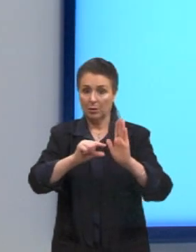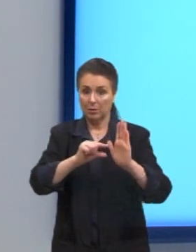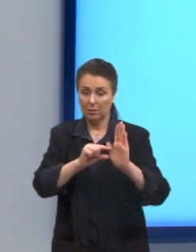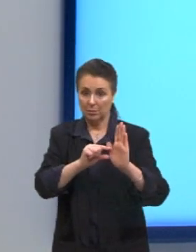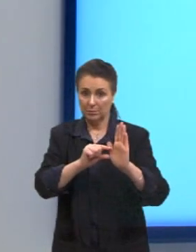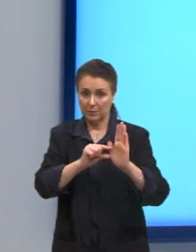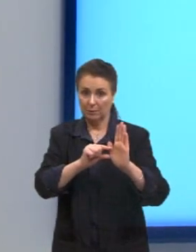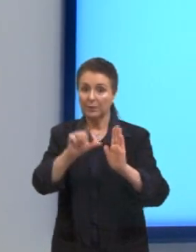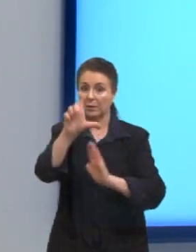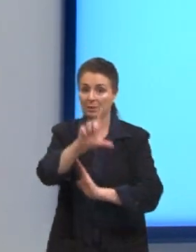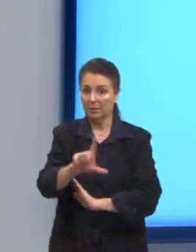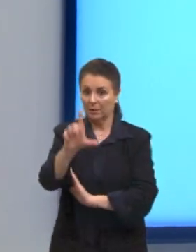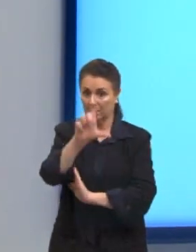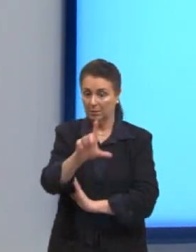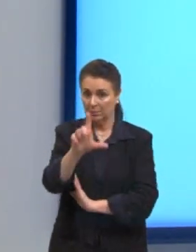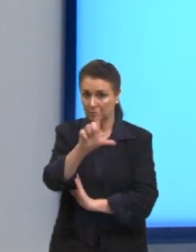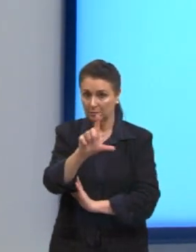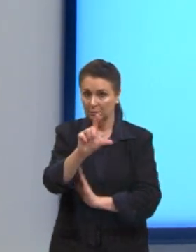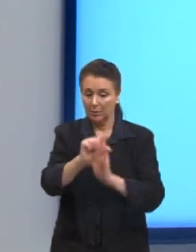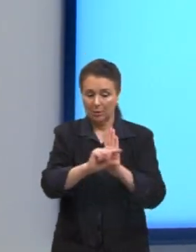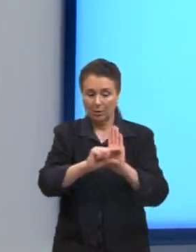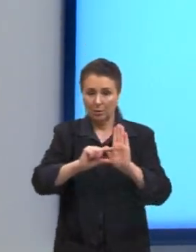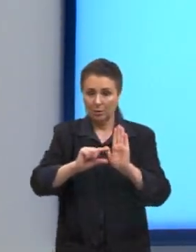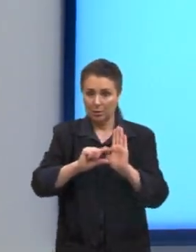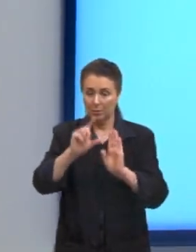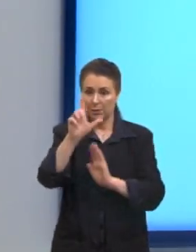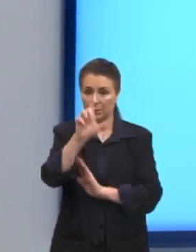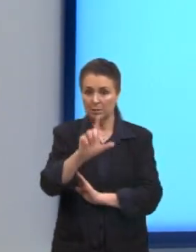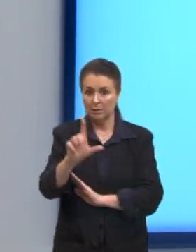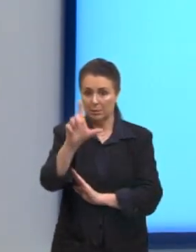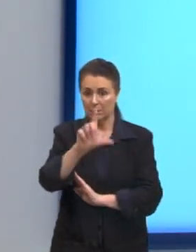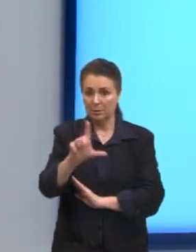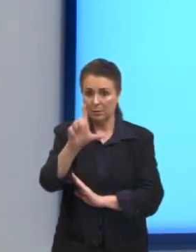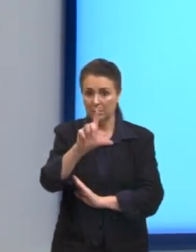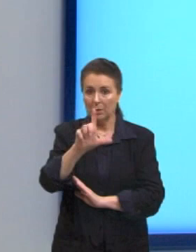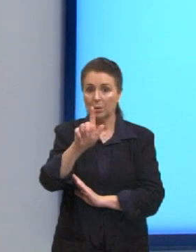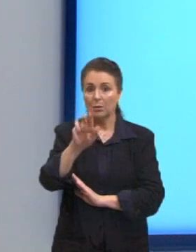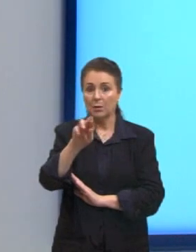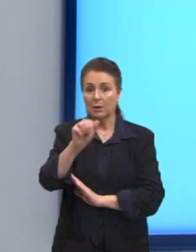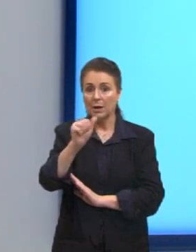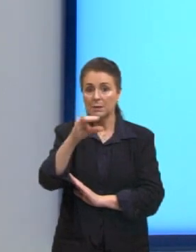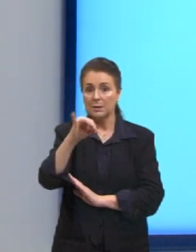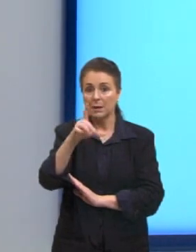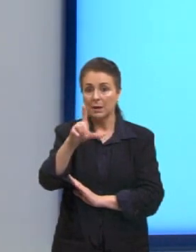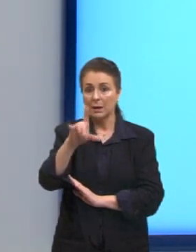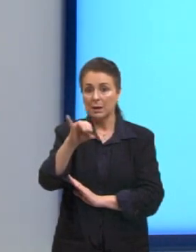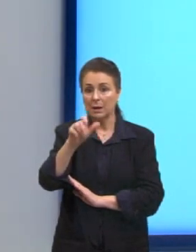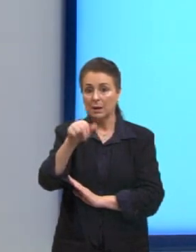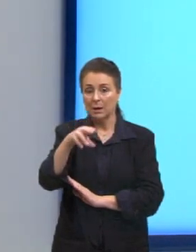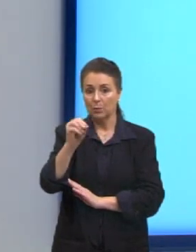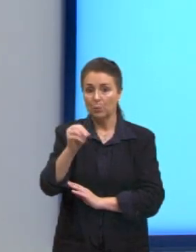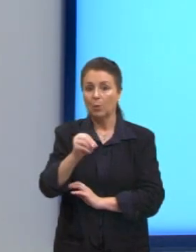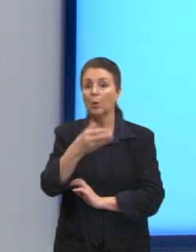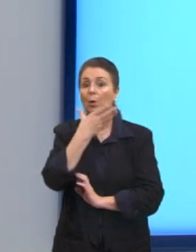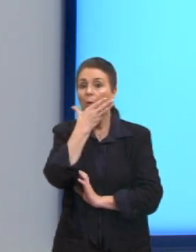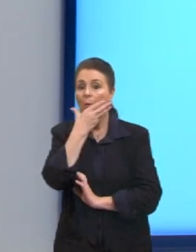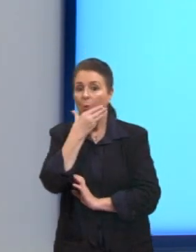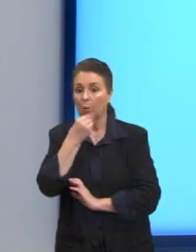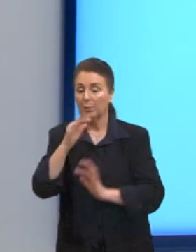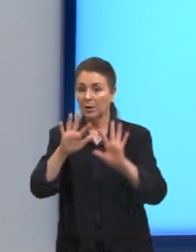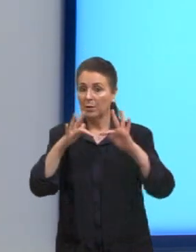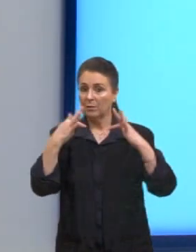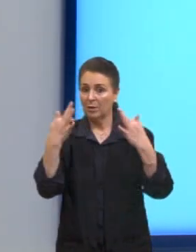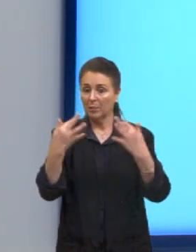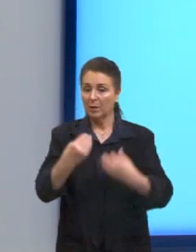e aí eu destaquei para ti, obra literária aqui em amarelo, do modernista graciliano Ramos. Fabiano e sua família vivem uma situação